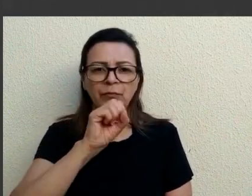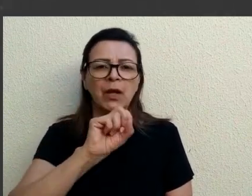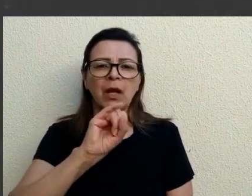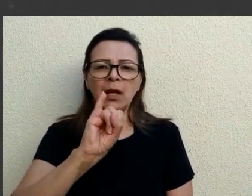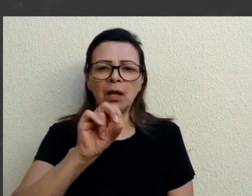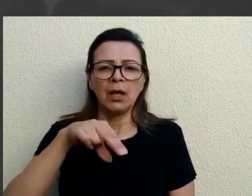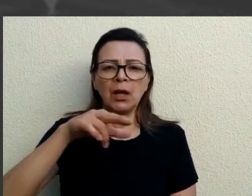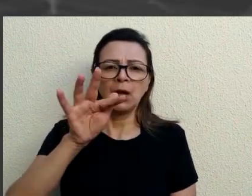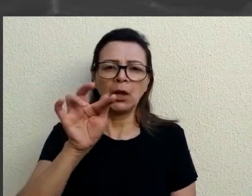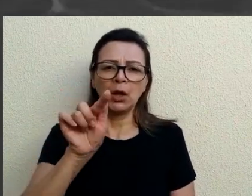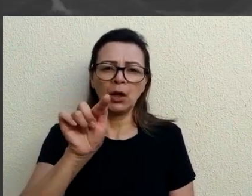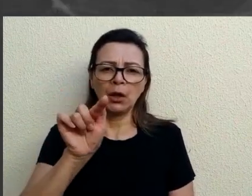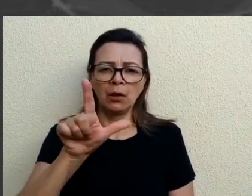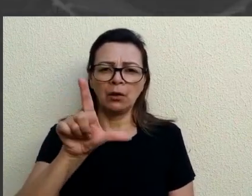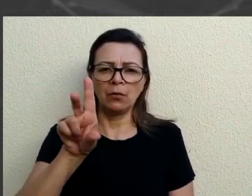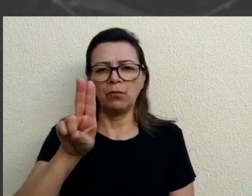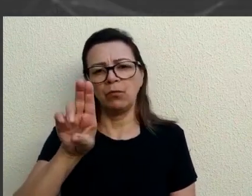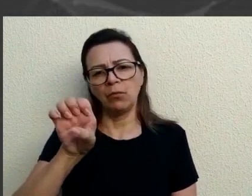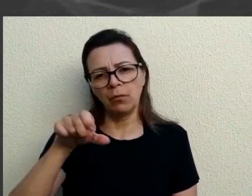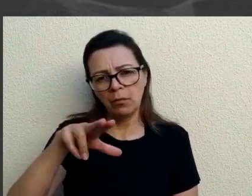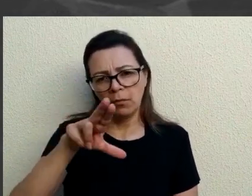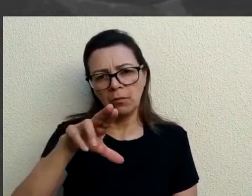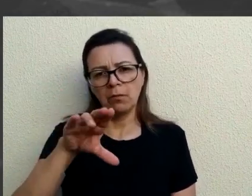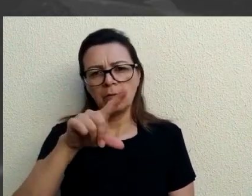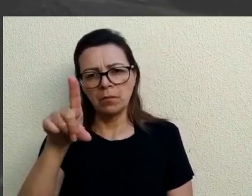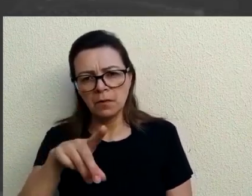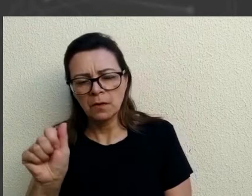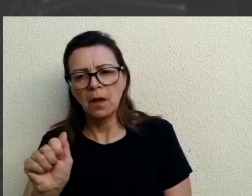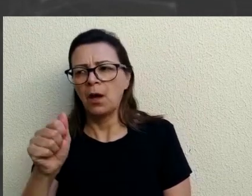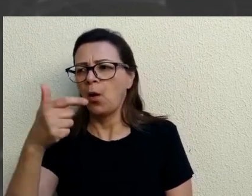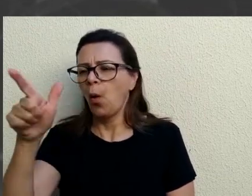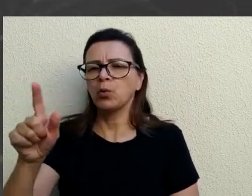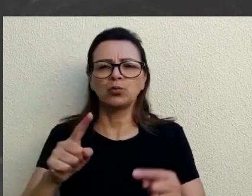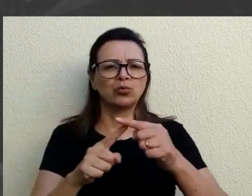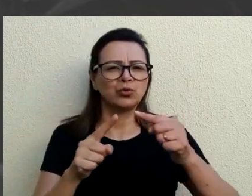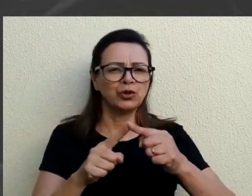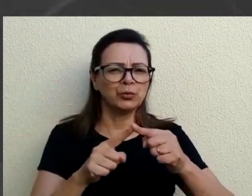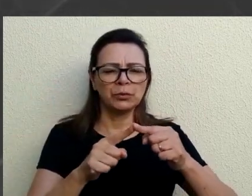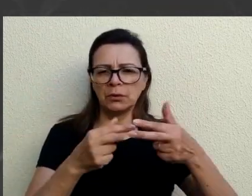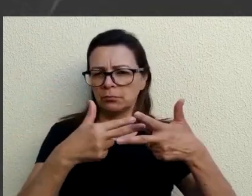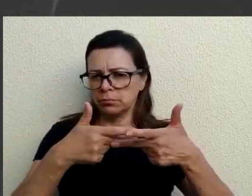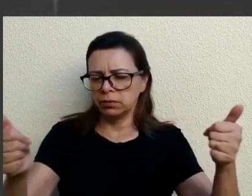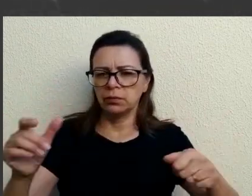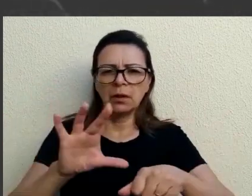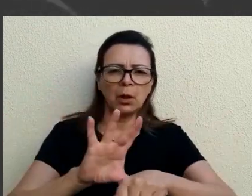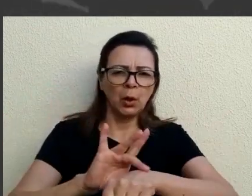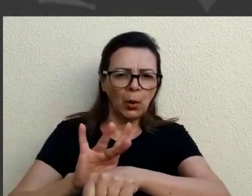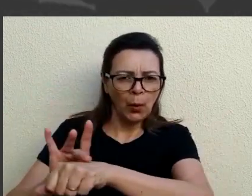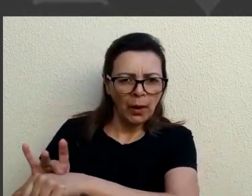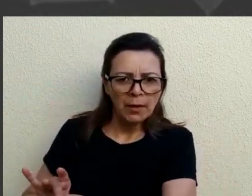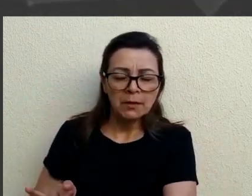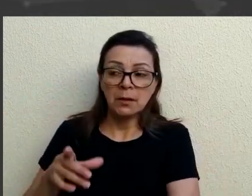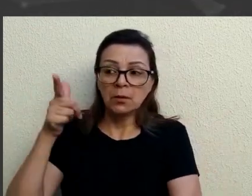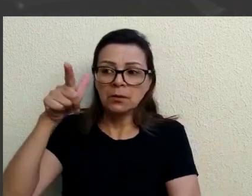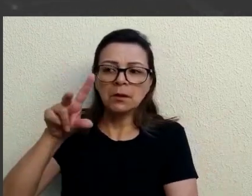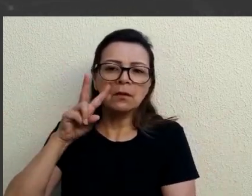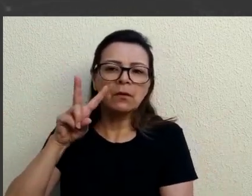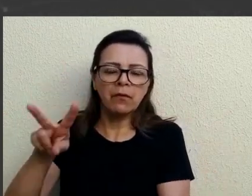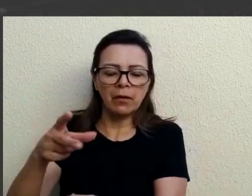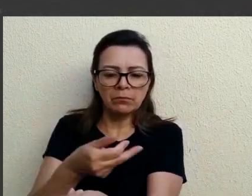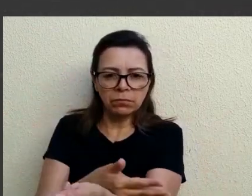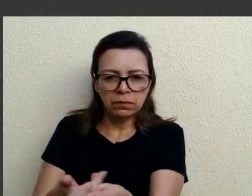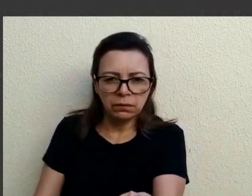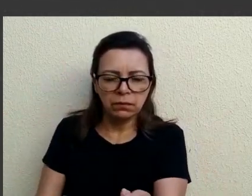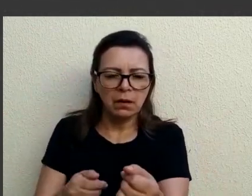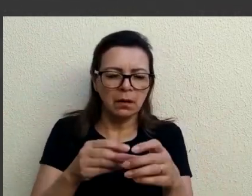outras infecções com outras variantes do coronavírus. Então, nós conseguimos pegar essas amostras sorológicas e incluir nos